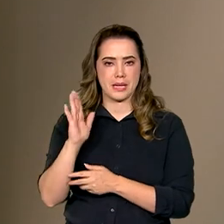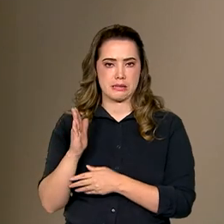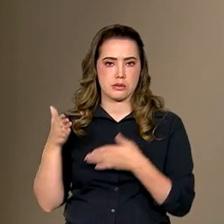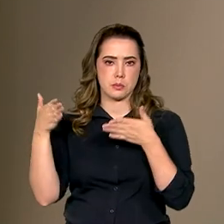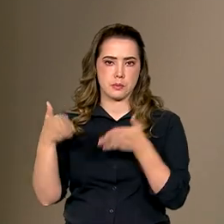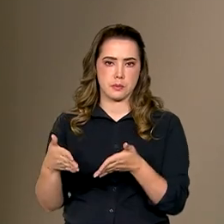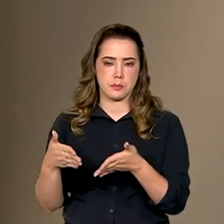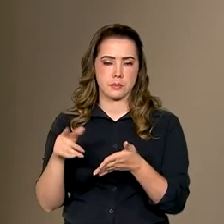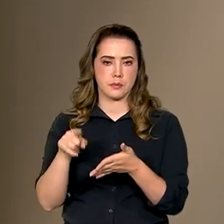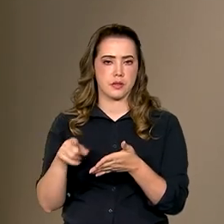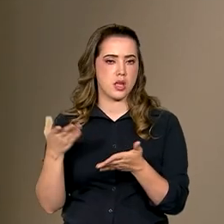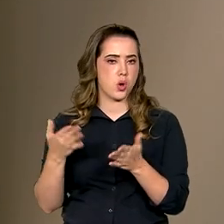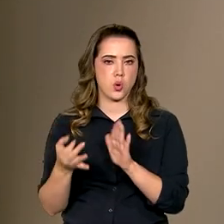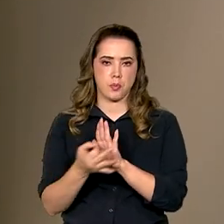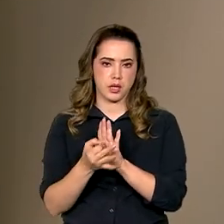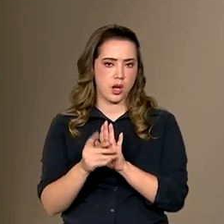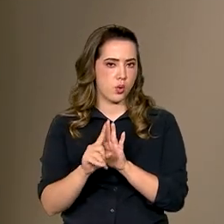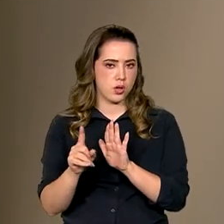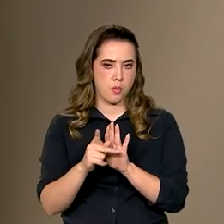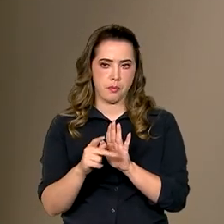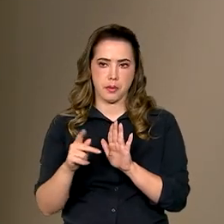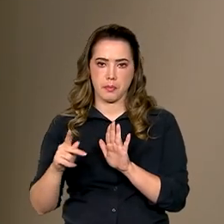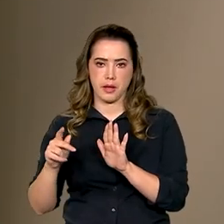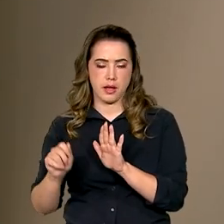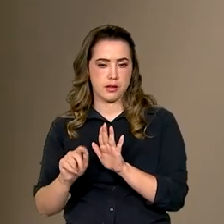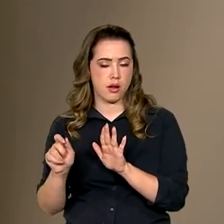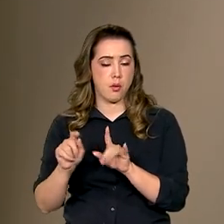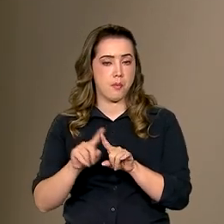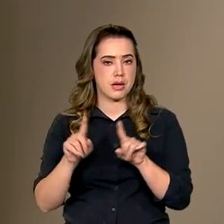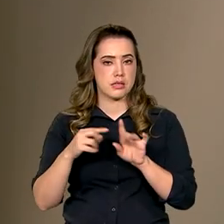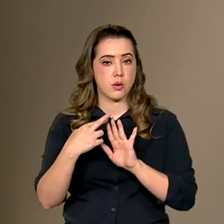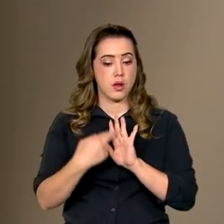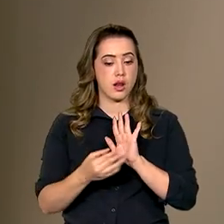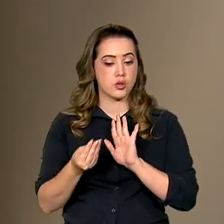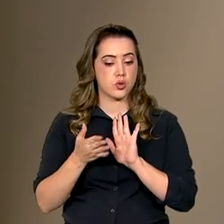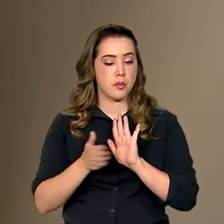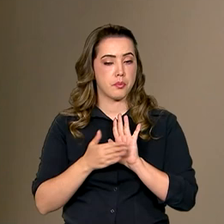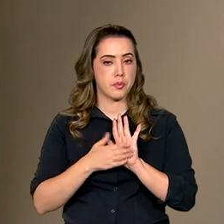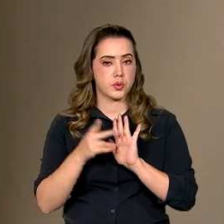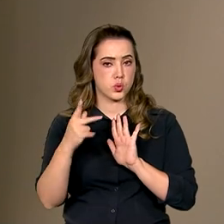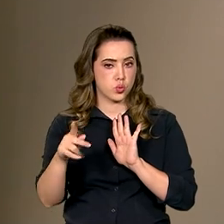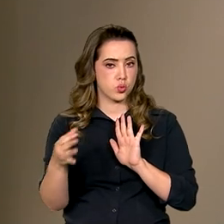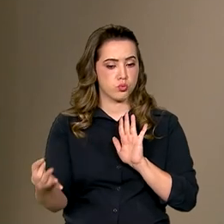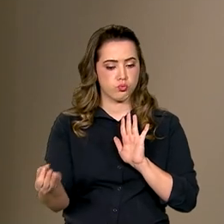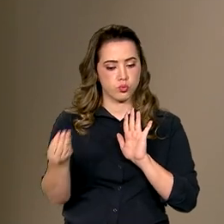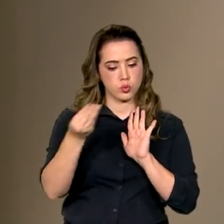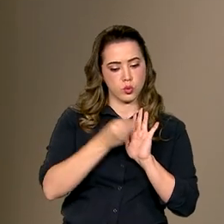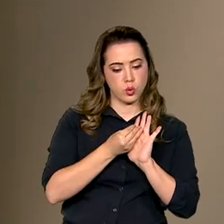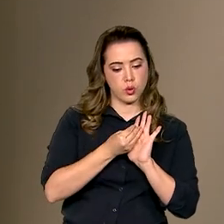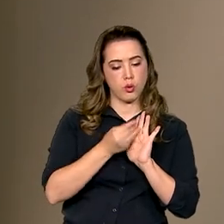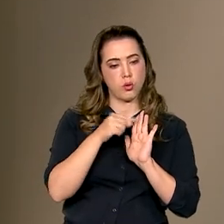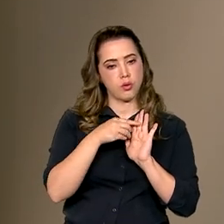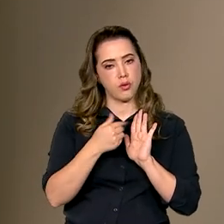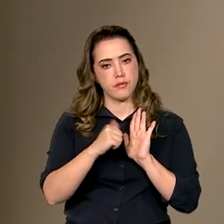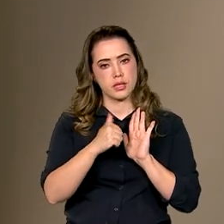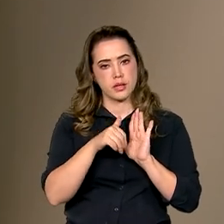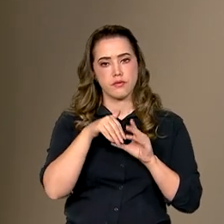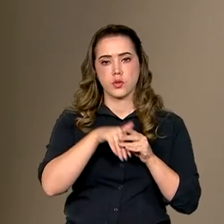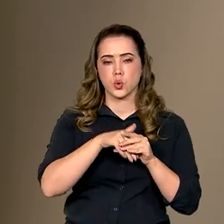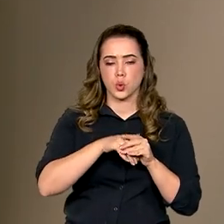consultado sobre o PPA, mas você tem os relatórios de como a sua proposta, a proposta que vocês votaram,